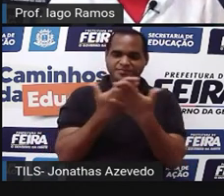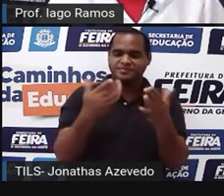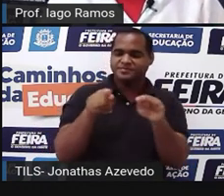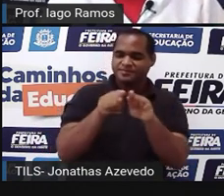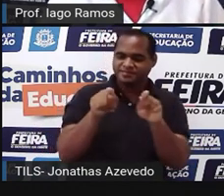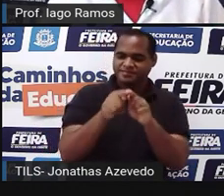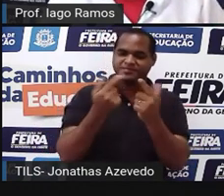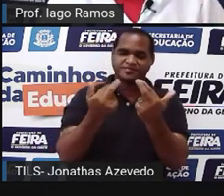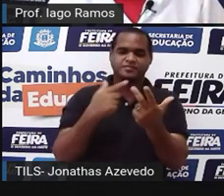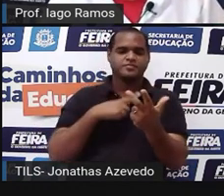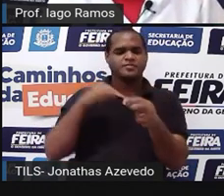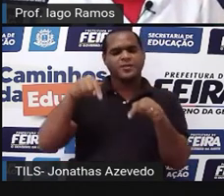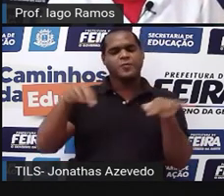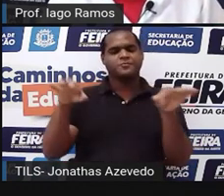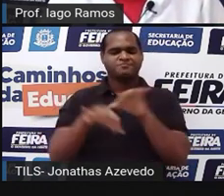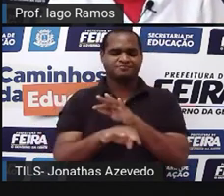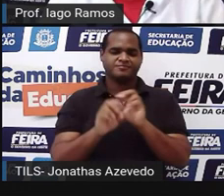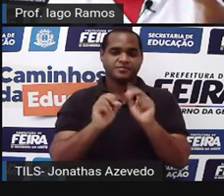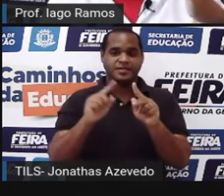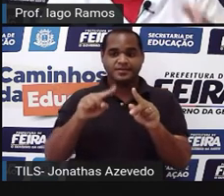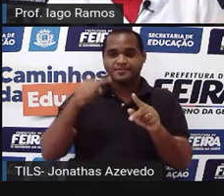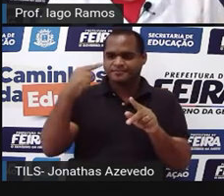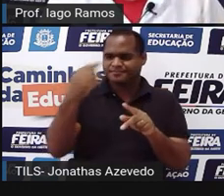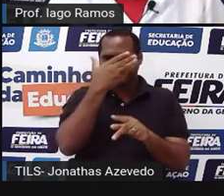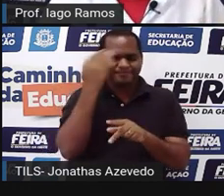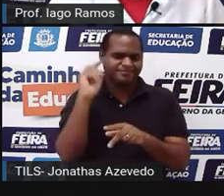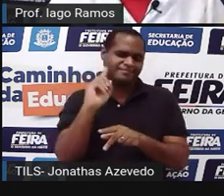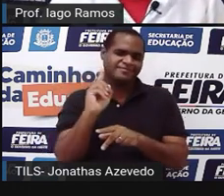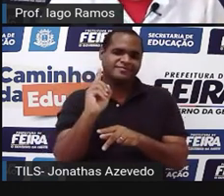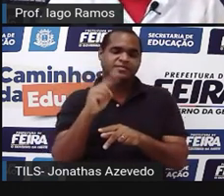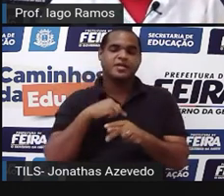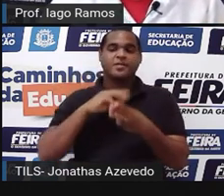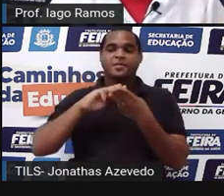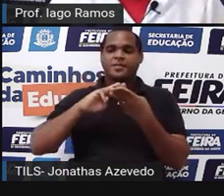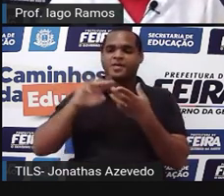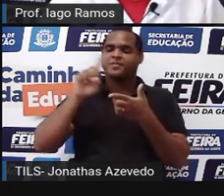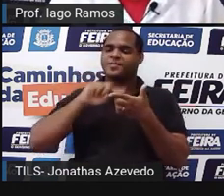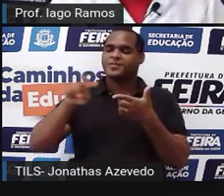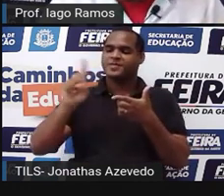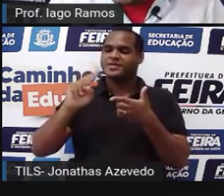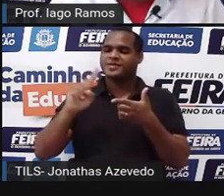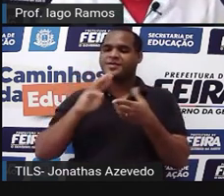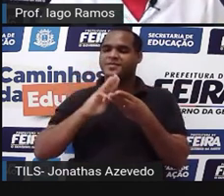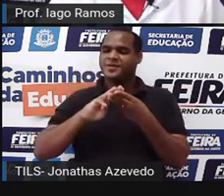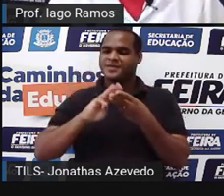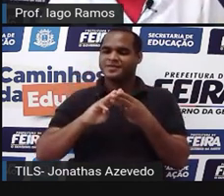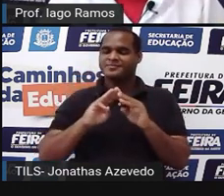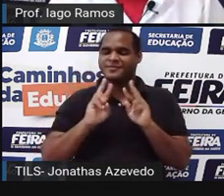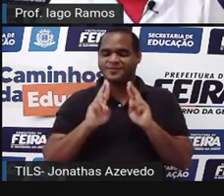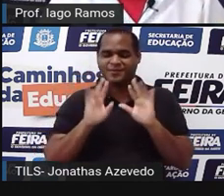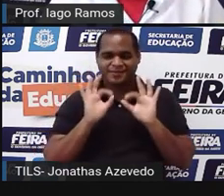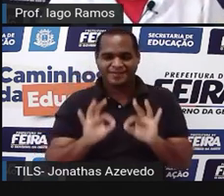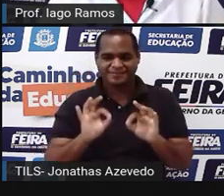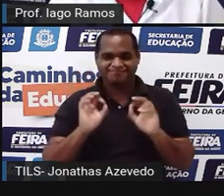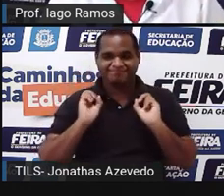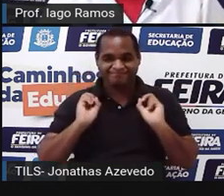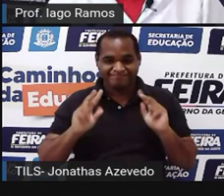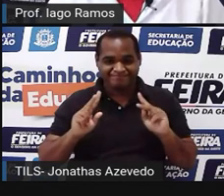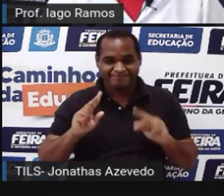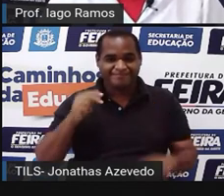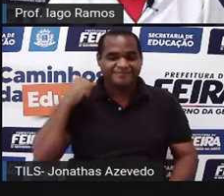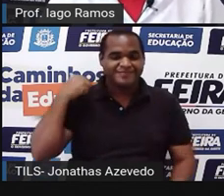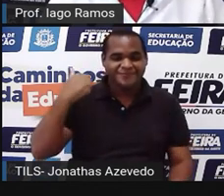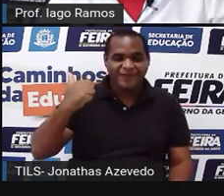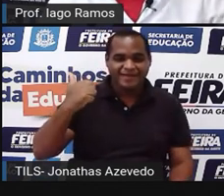a gente vai ficar por aqui tá bom? desde já até a próxima não esquece matemática não é problema matemática é solução é isso aí